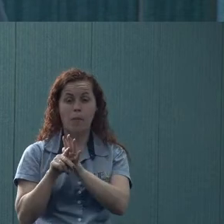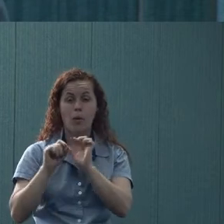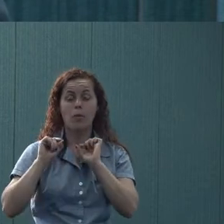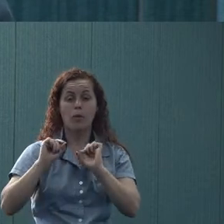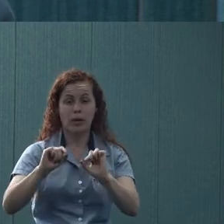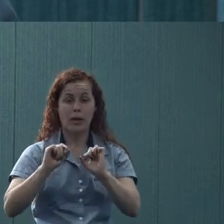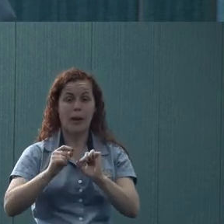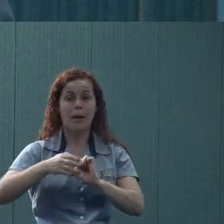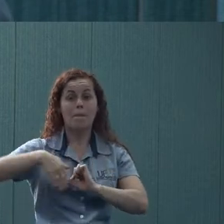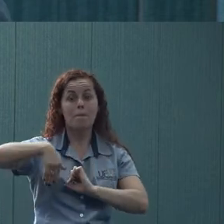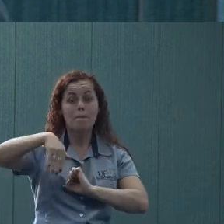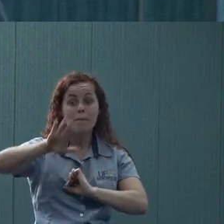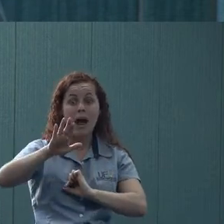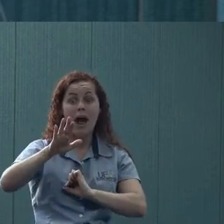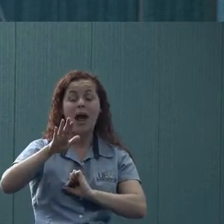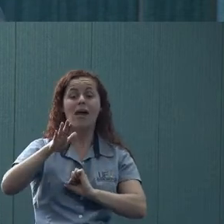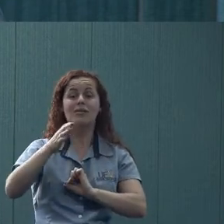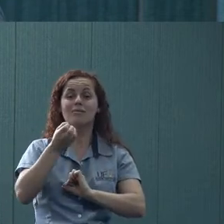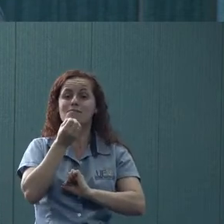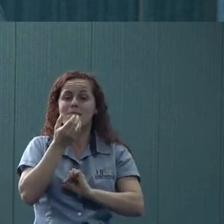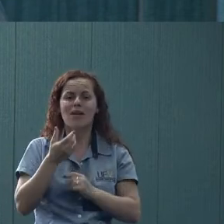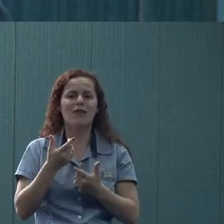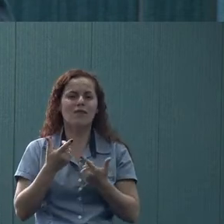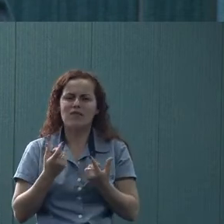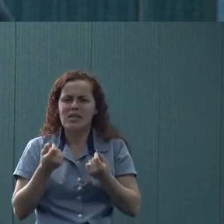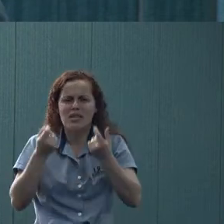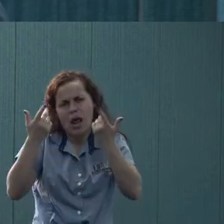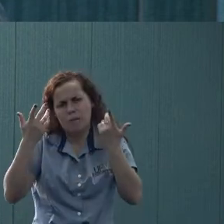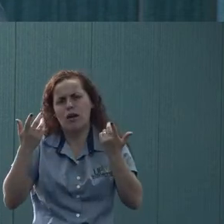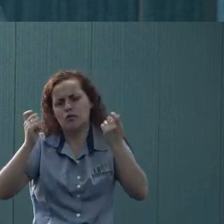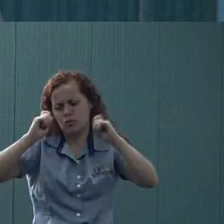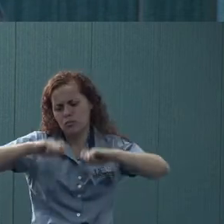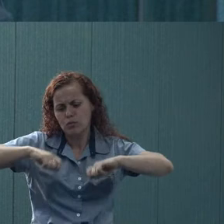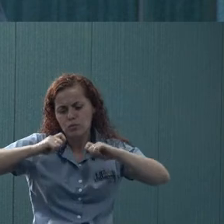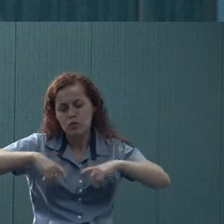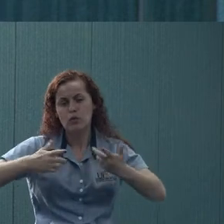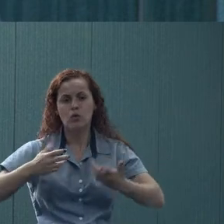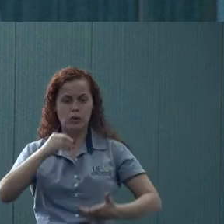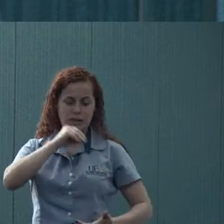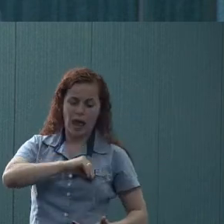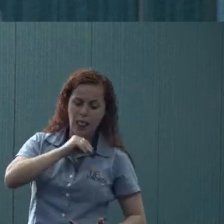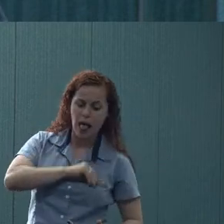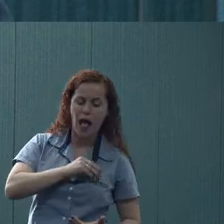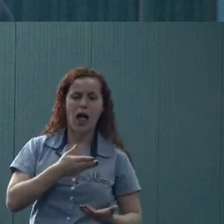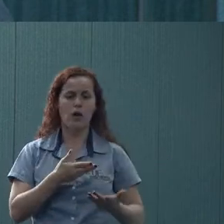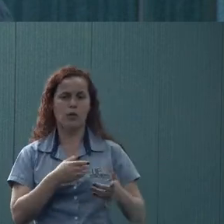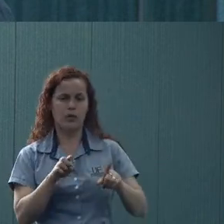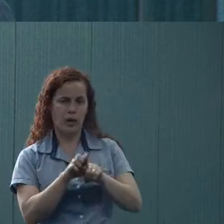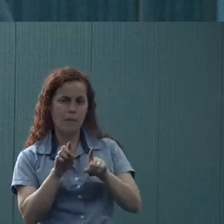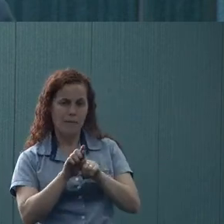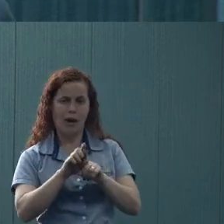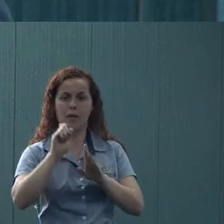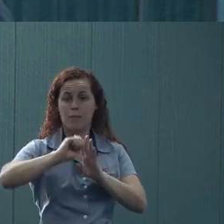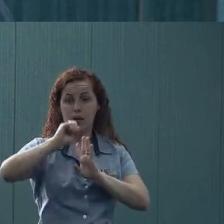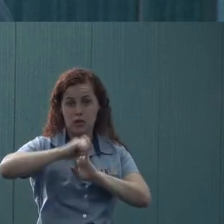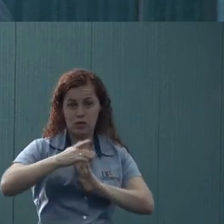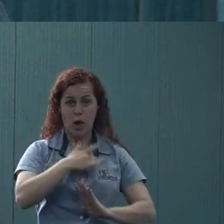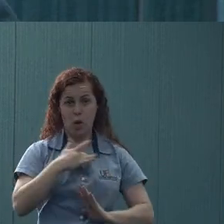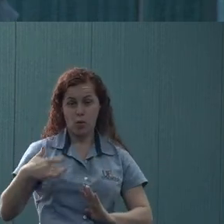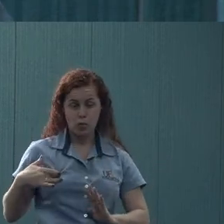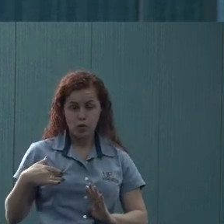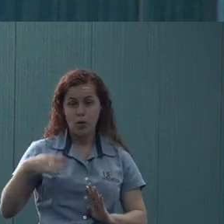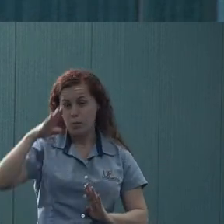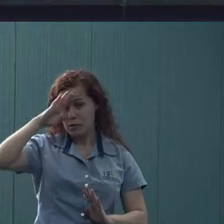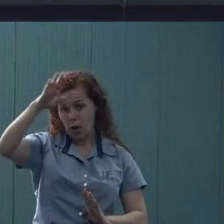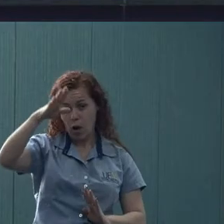um pouco mais bem amparadas pela possibilidade de um salário, de um plano de saúde, que os estudantes, especialmente os